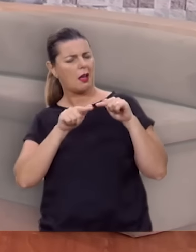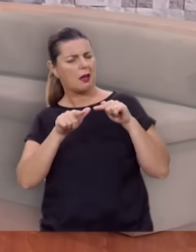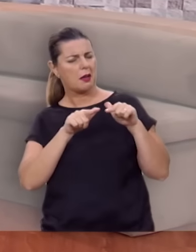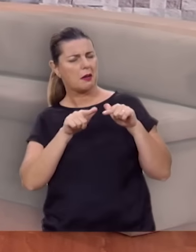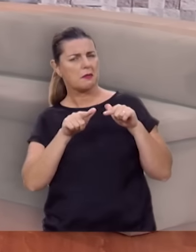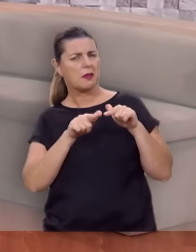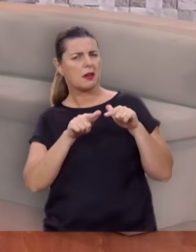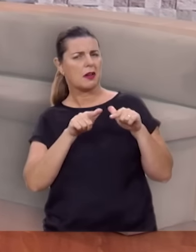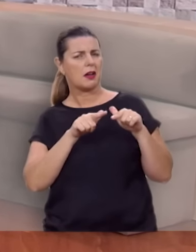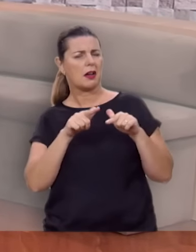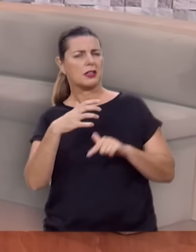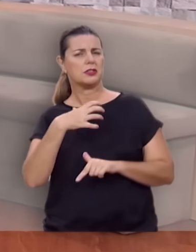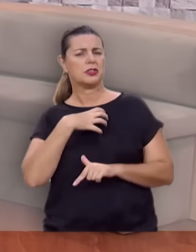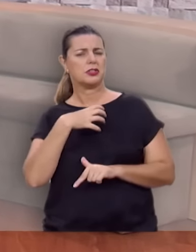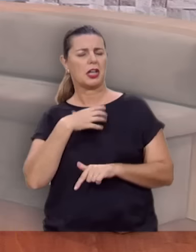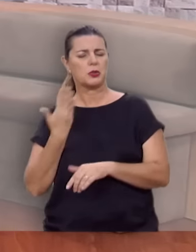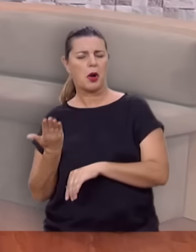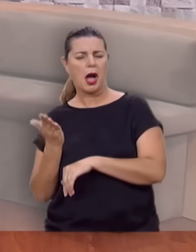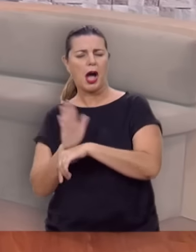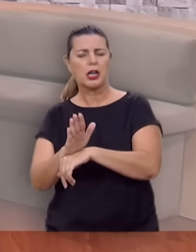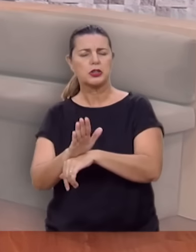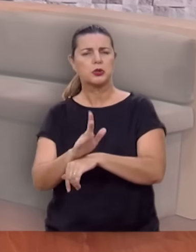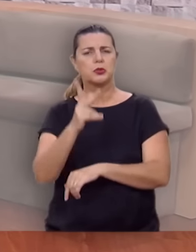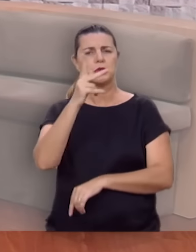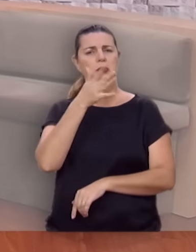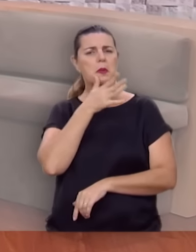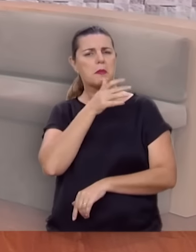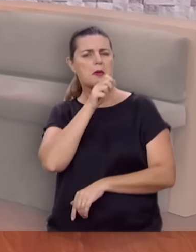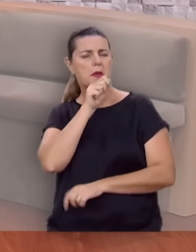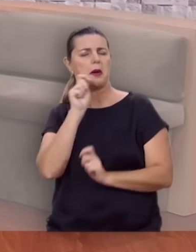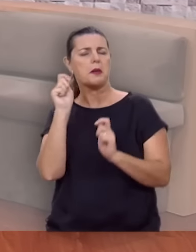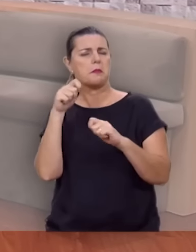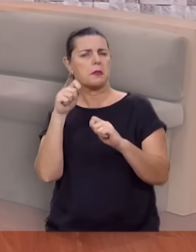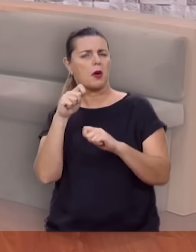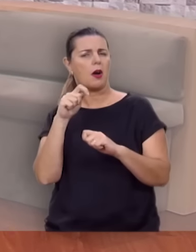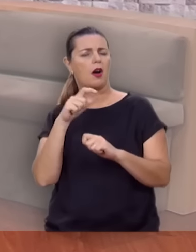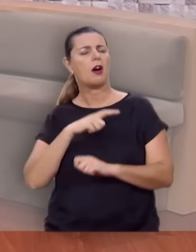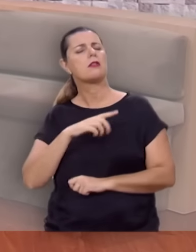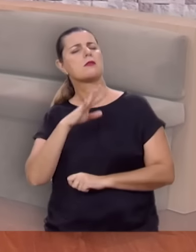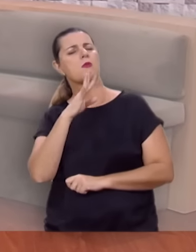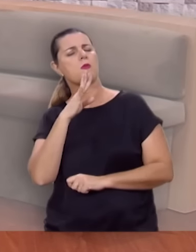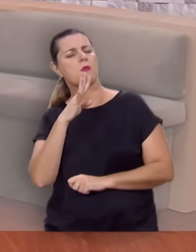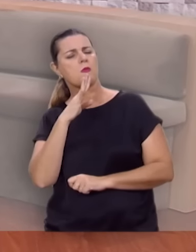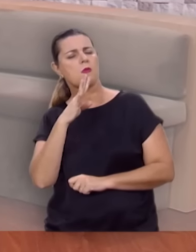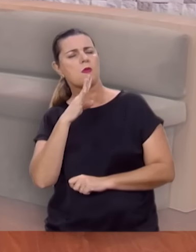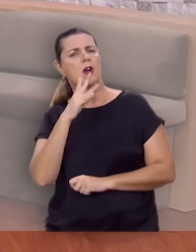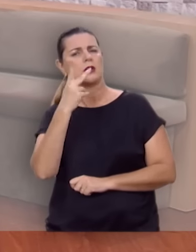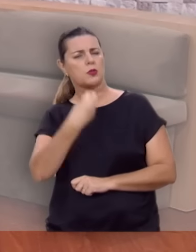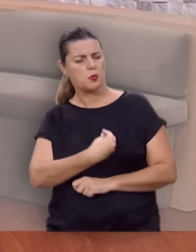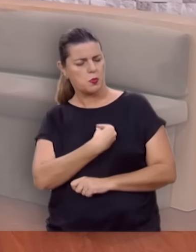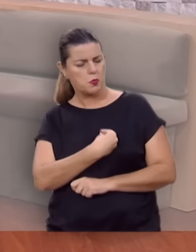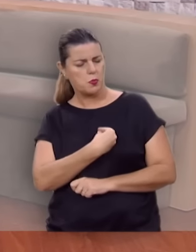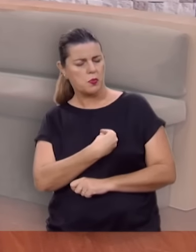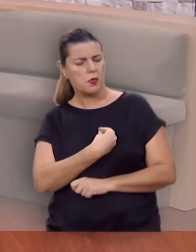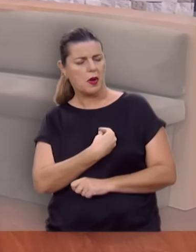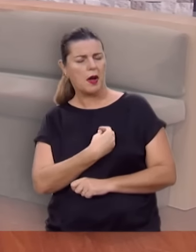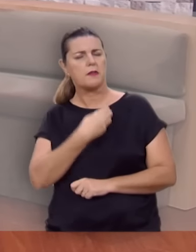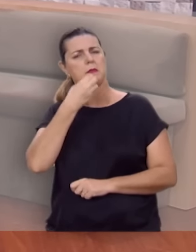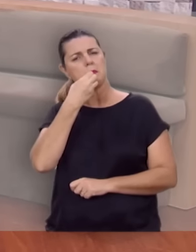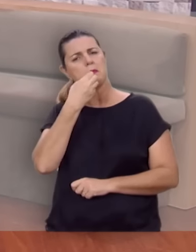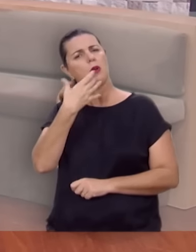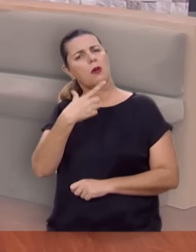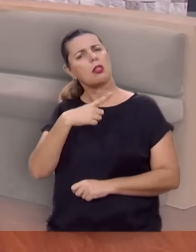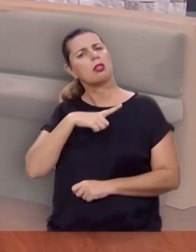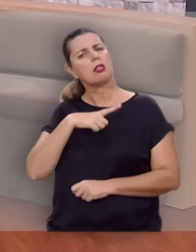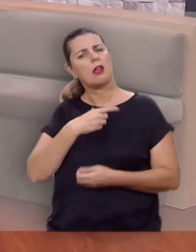Trabalhe toda forma de ajuda para que a sua mãe possa reconhecer da sua parte